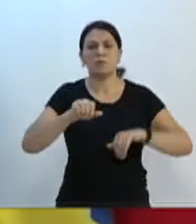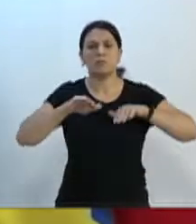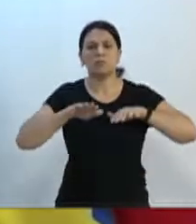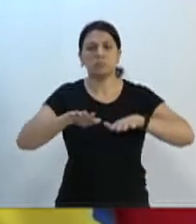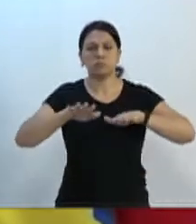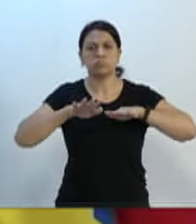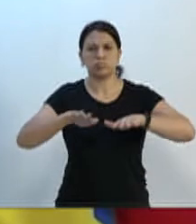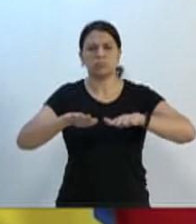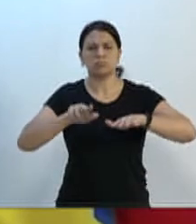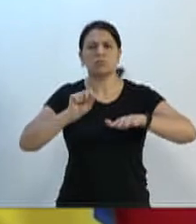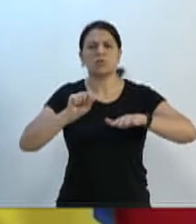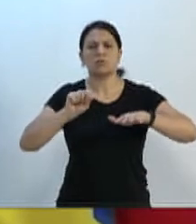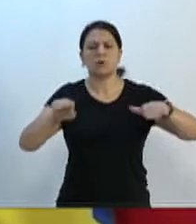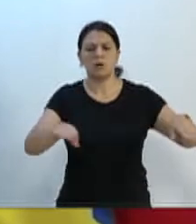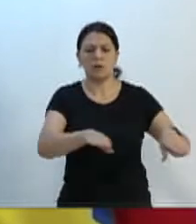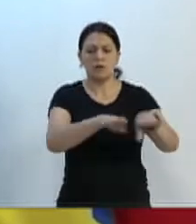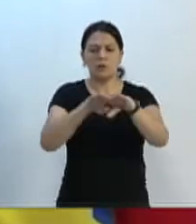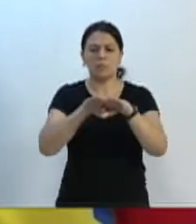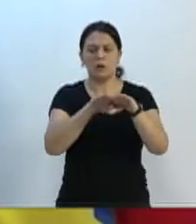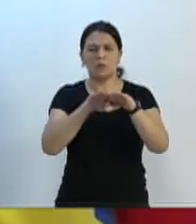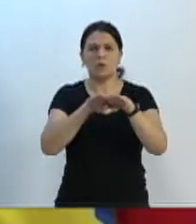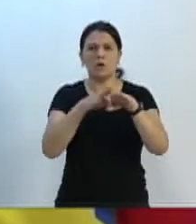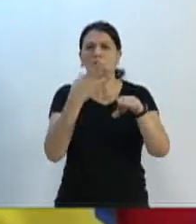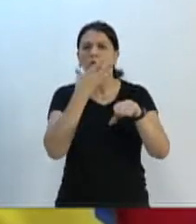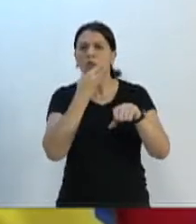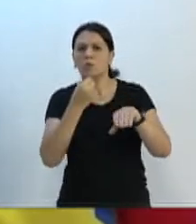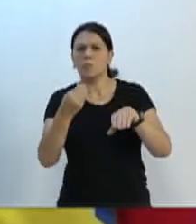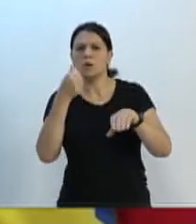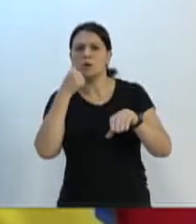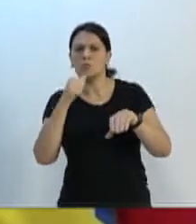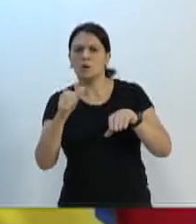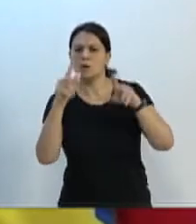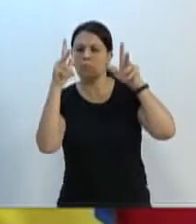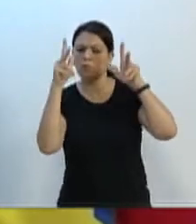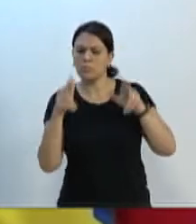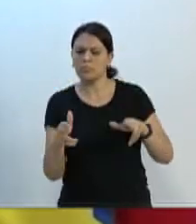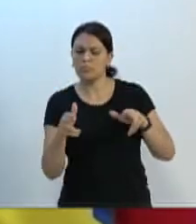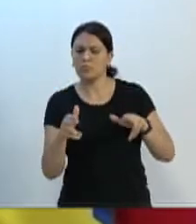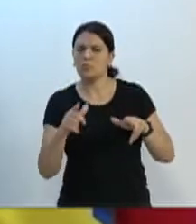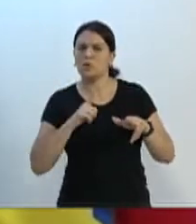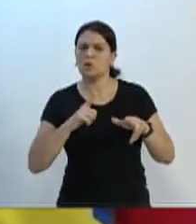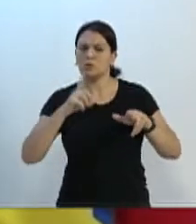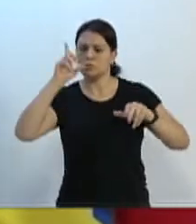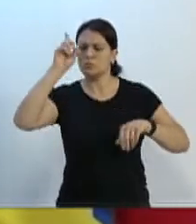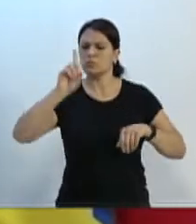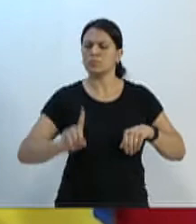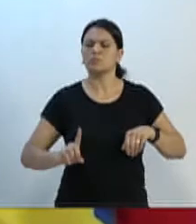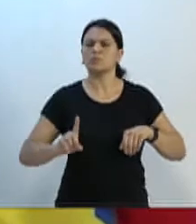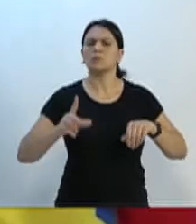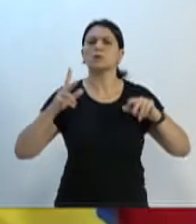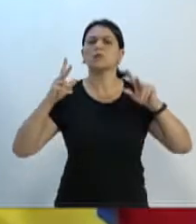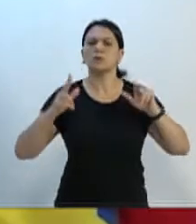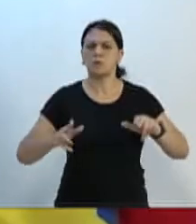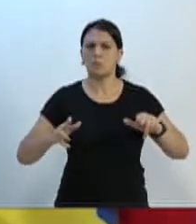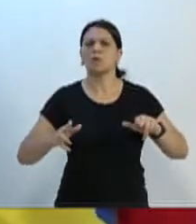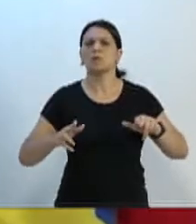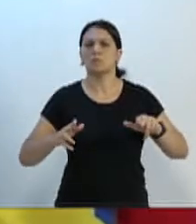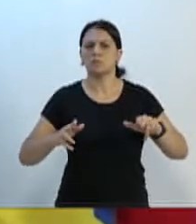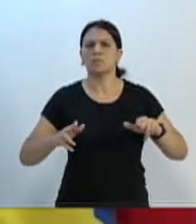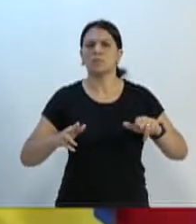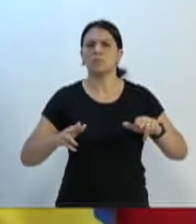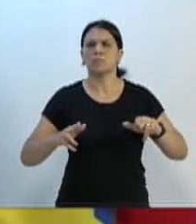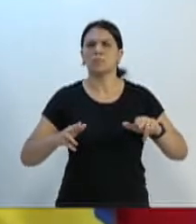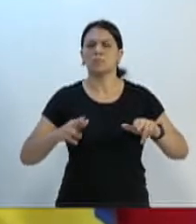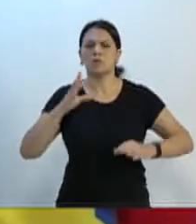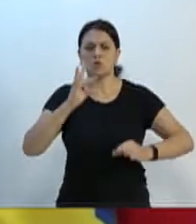equiparar a mulher ao homem no que atina aos direitos, emancipando-a jurídica,